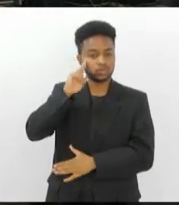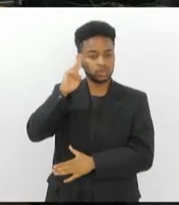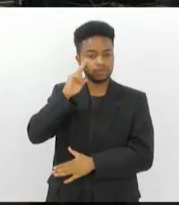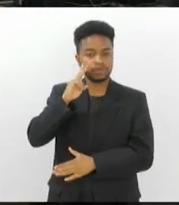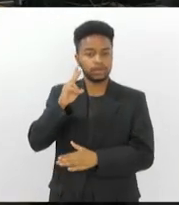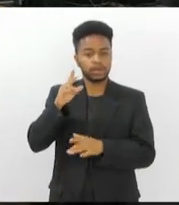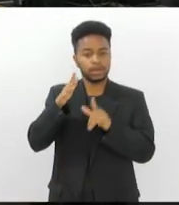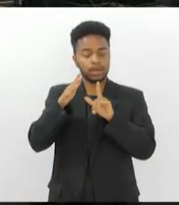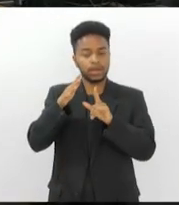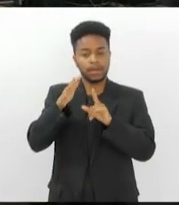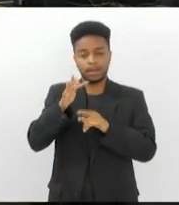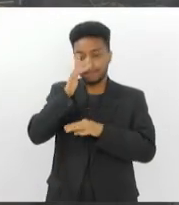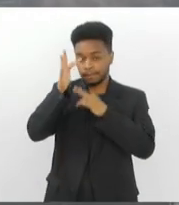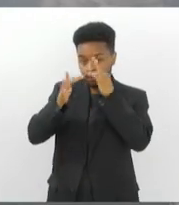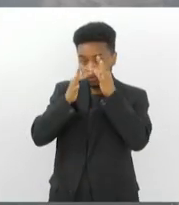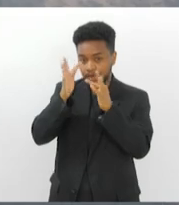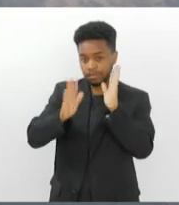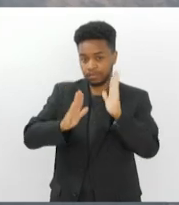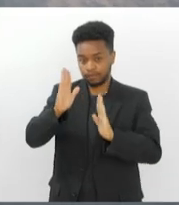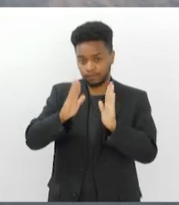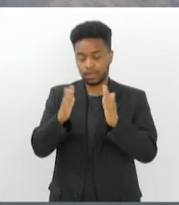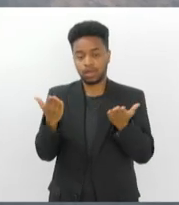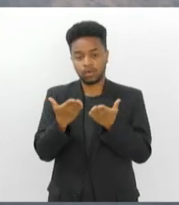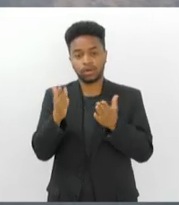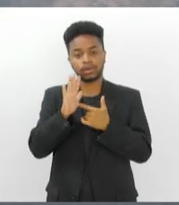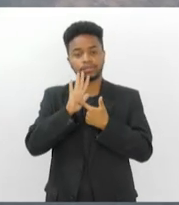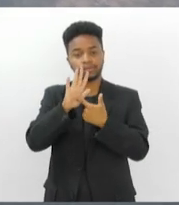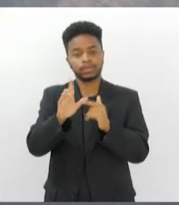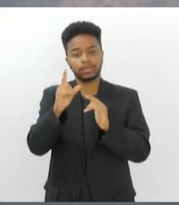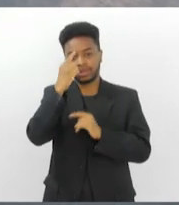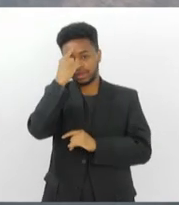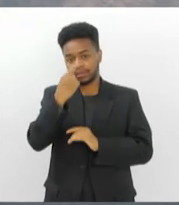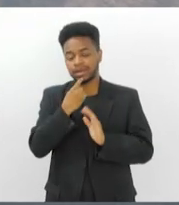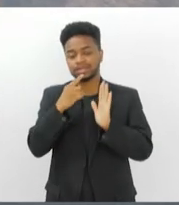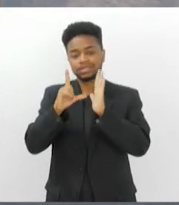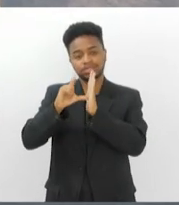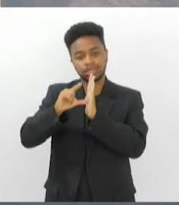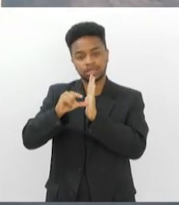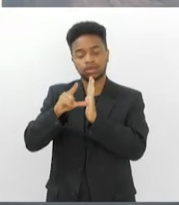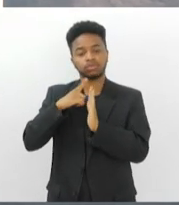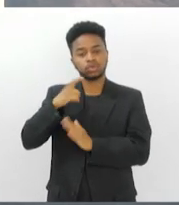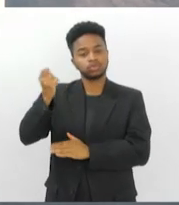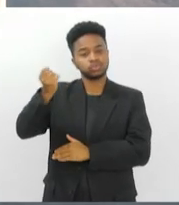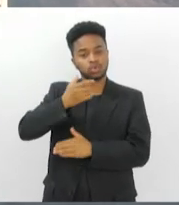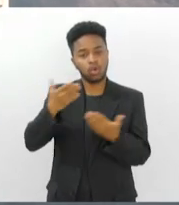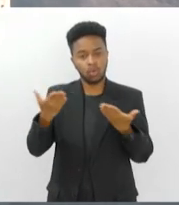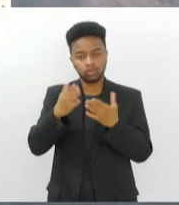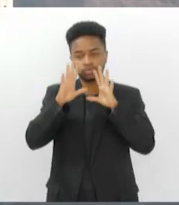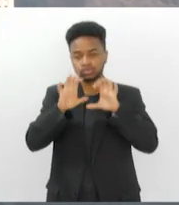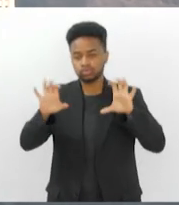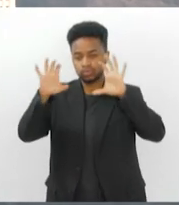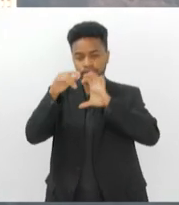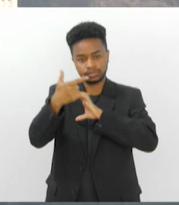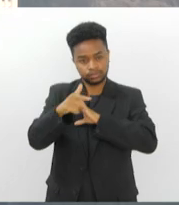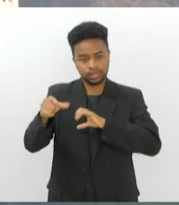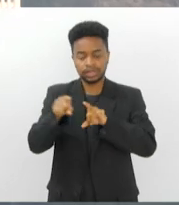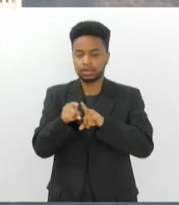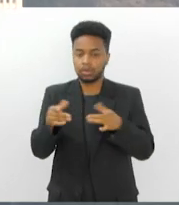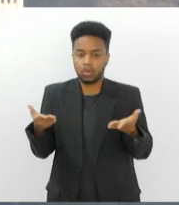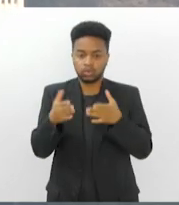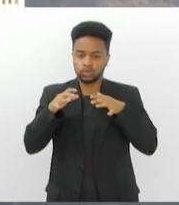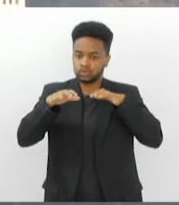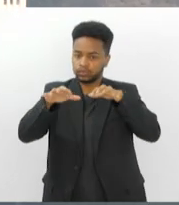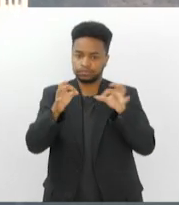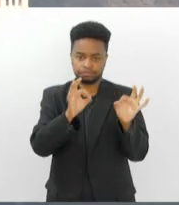vê imagens ao vivo da Central do Brasil, o dia amanheceu com sol, sem nuvens no céu e não há previsão de chuva para hoje.